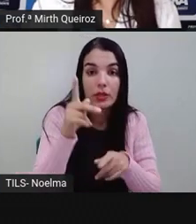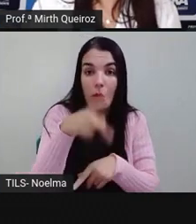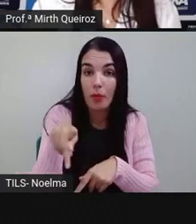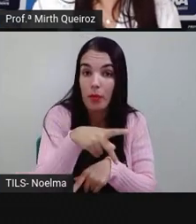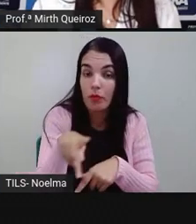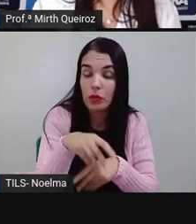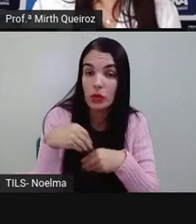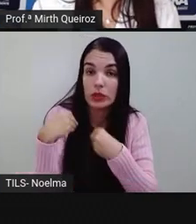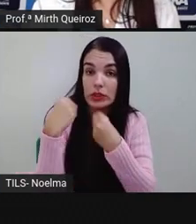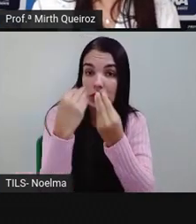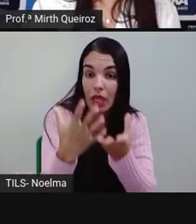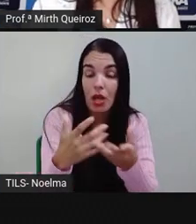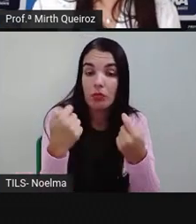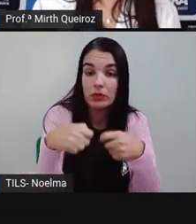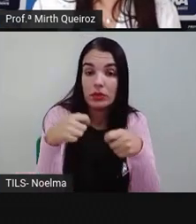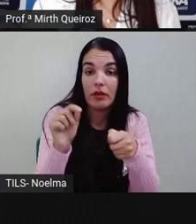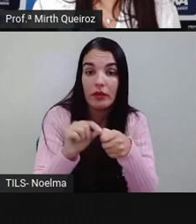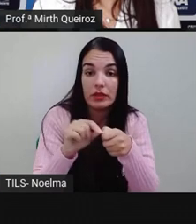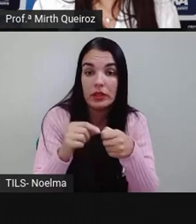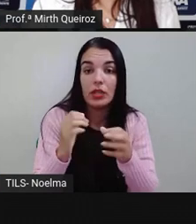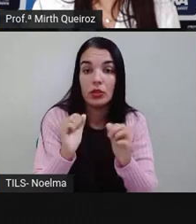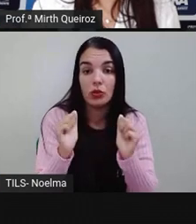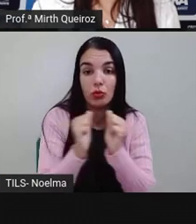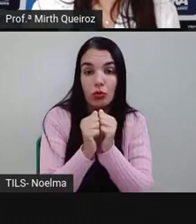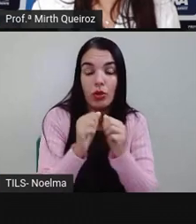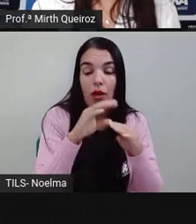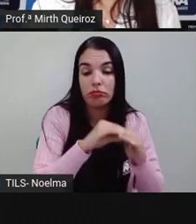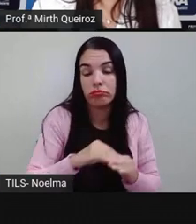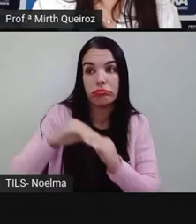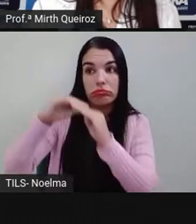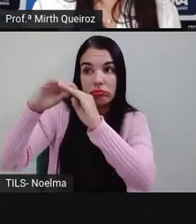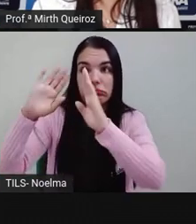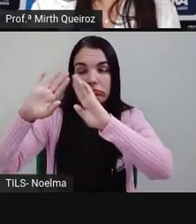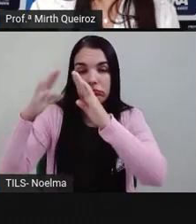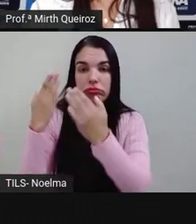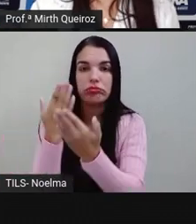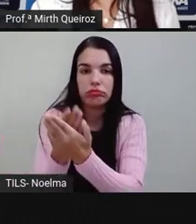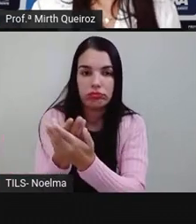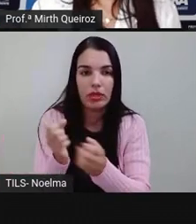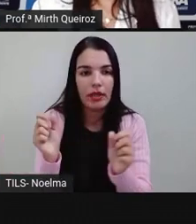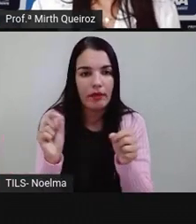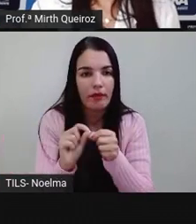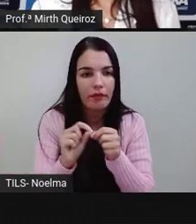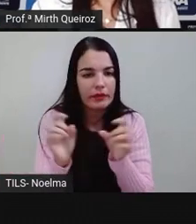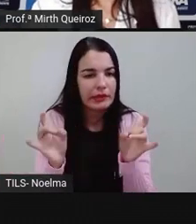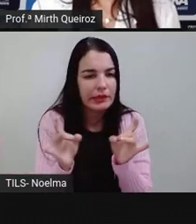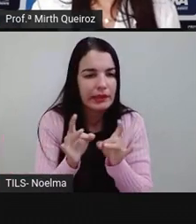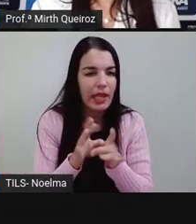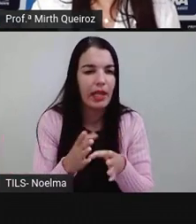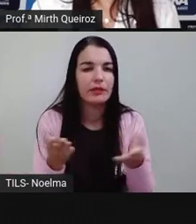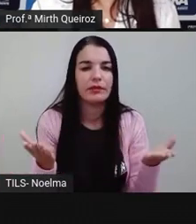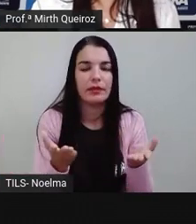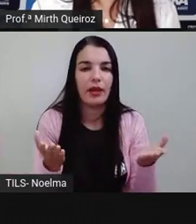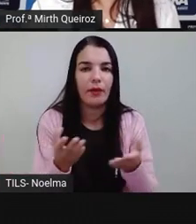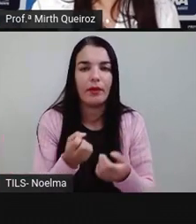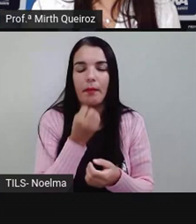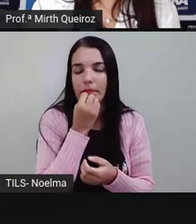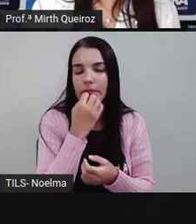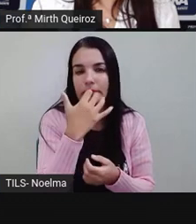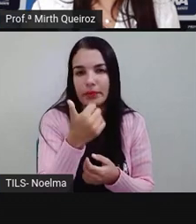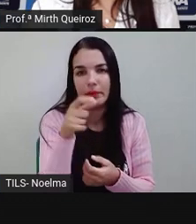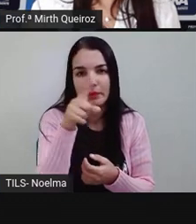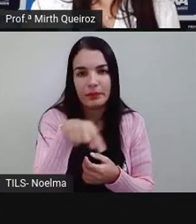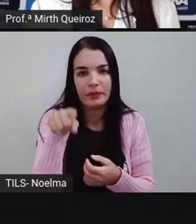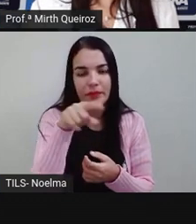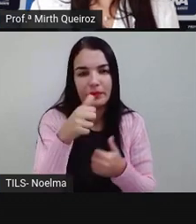dadas pelos seus professores, né? Que encaminharam aí junto com as atividades. E faça tudo direitinho, que todas as suas atividades devem ser entregues às escolas